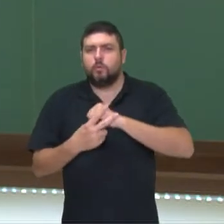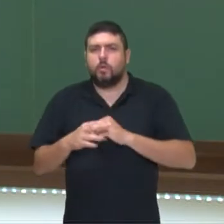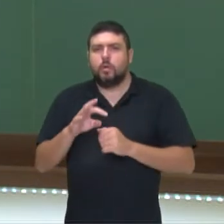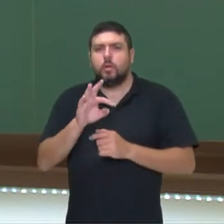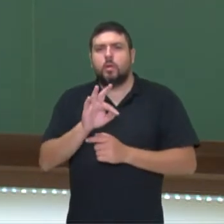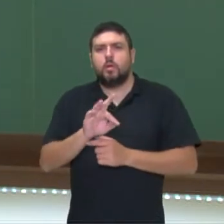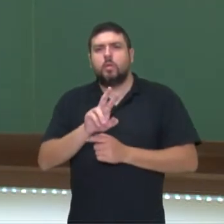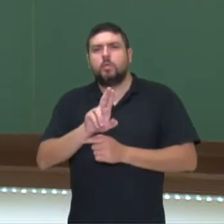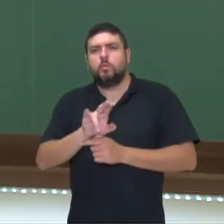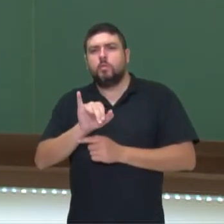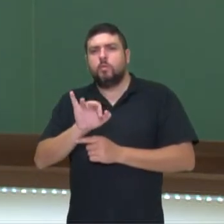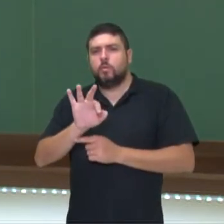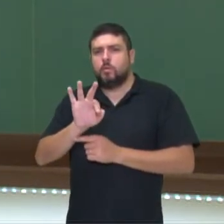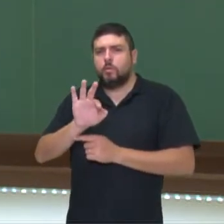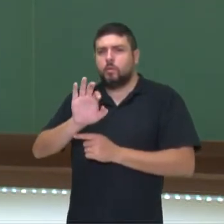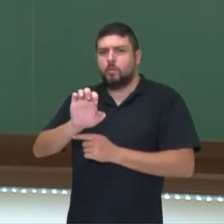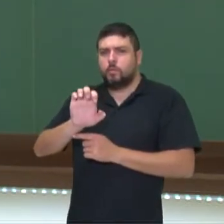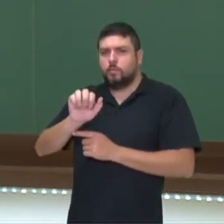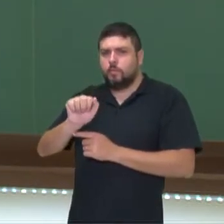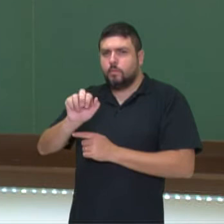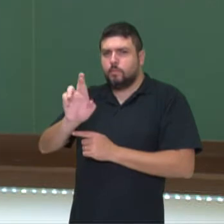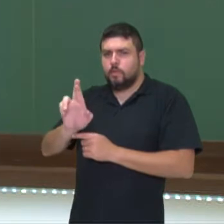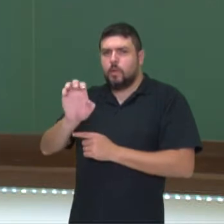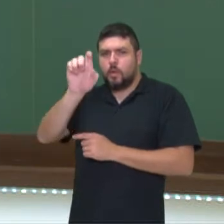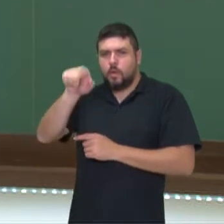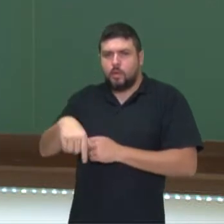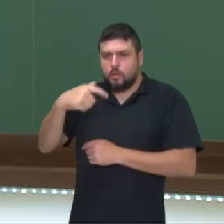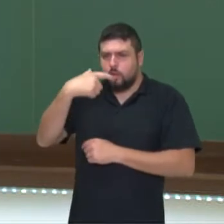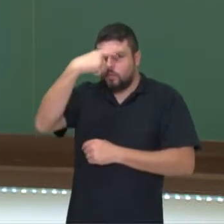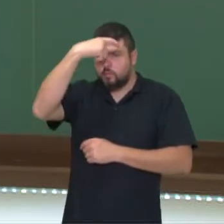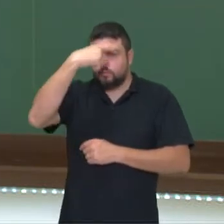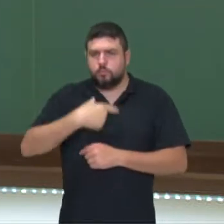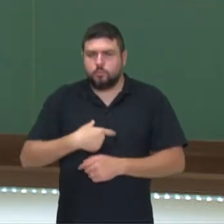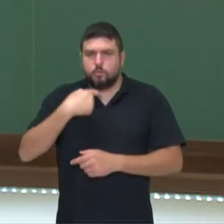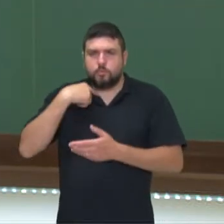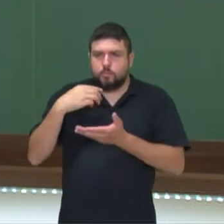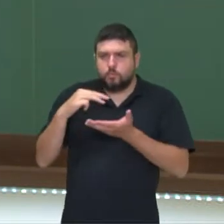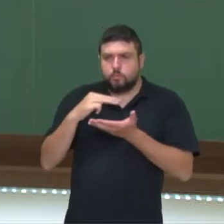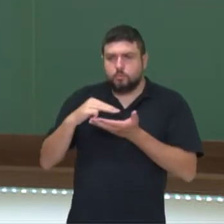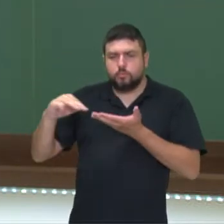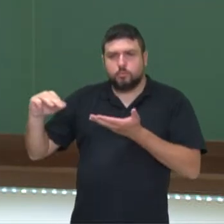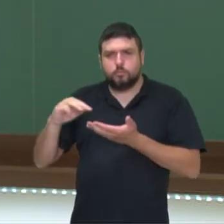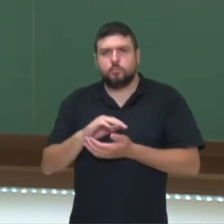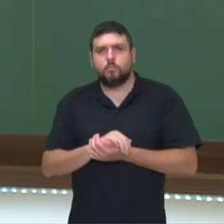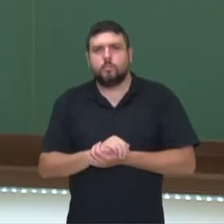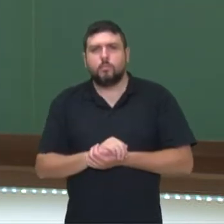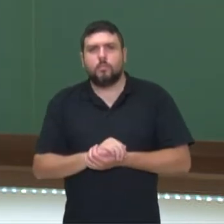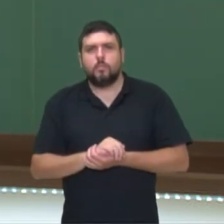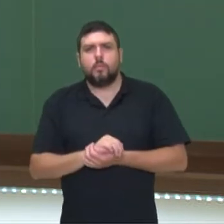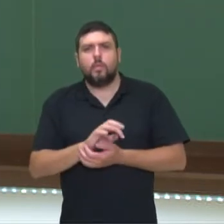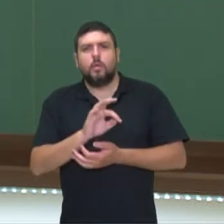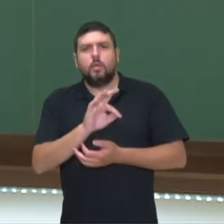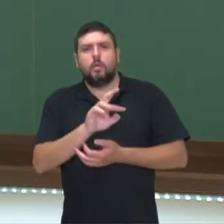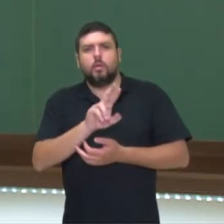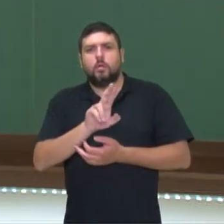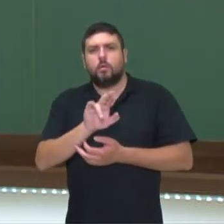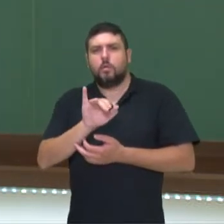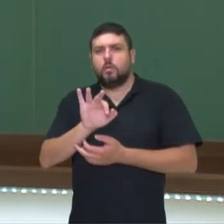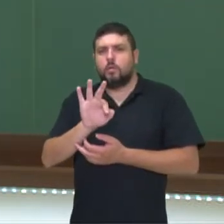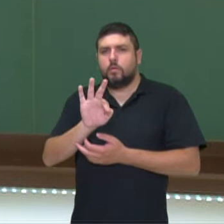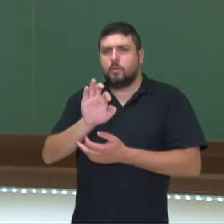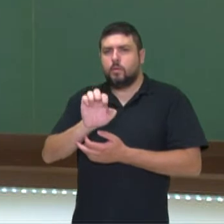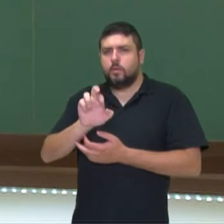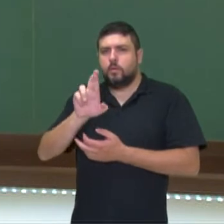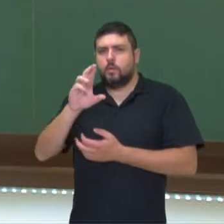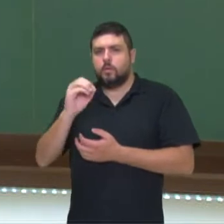tuitear, que é o verbo. Então, pessoa que transmite essa mensagem. E o tuiteiro e tuiteira, que são